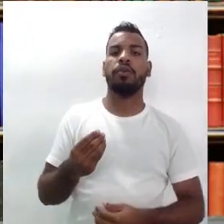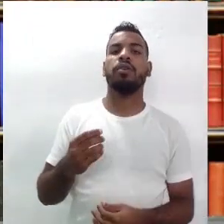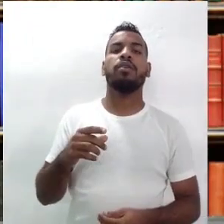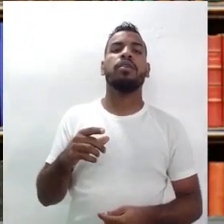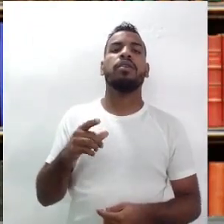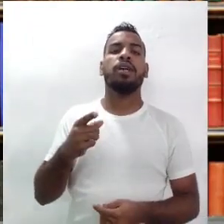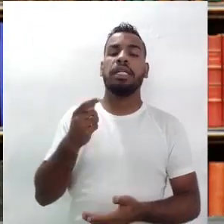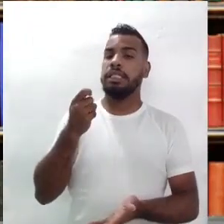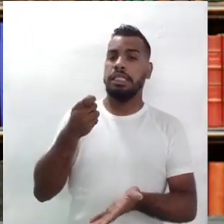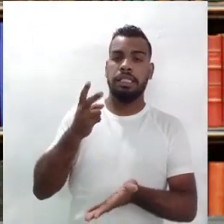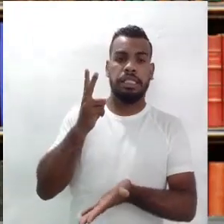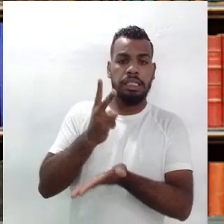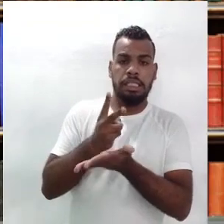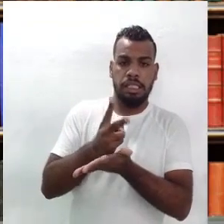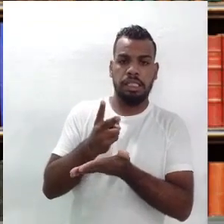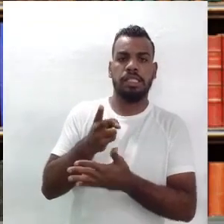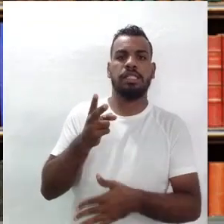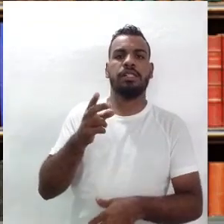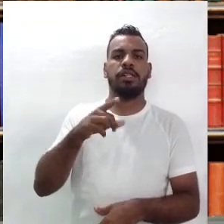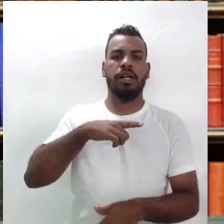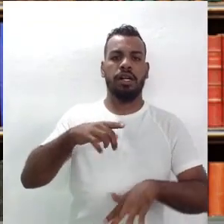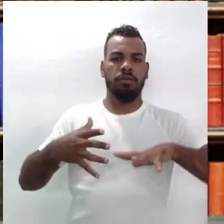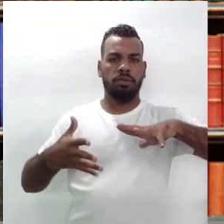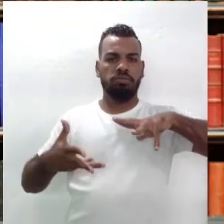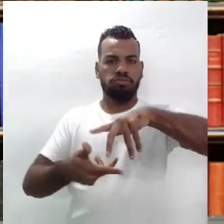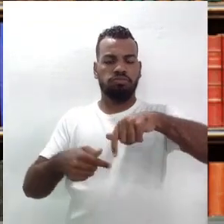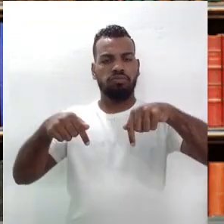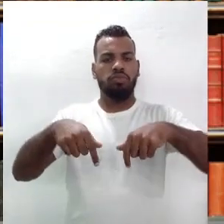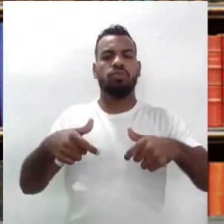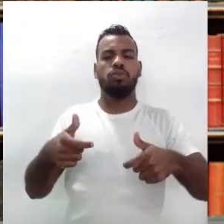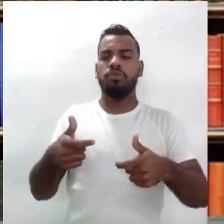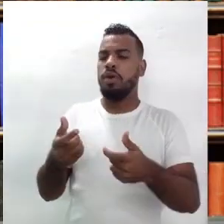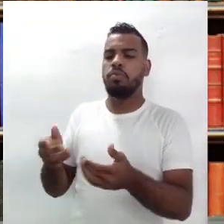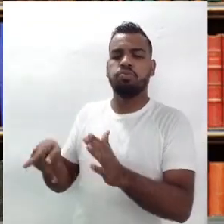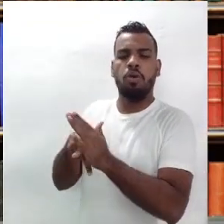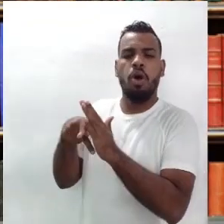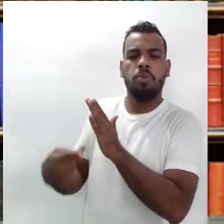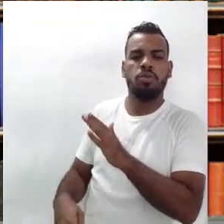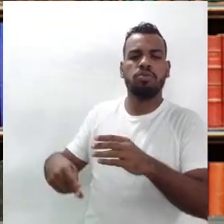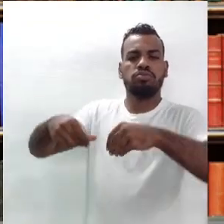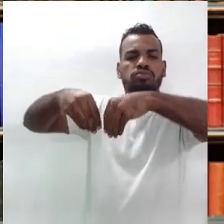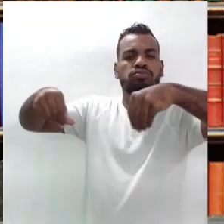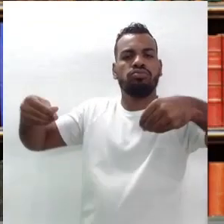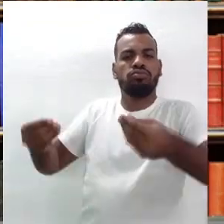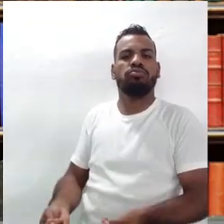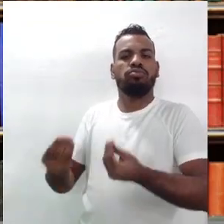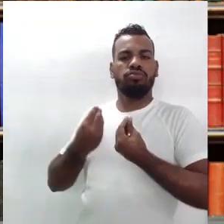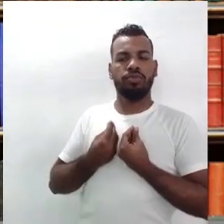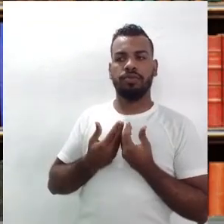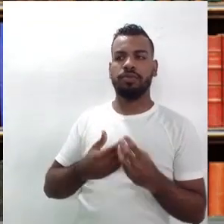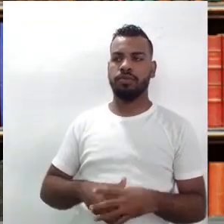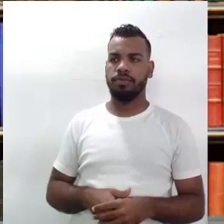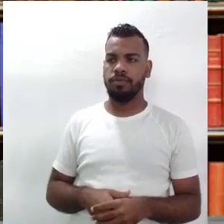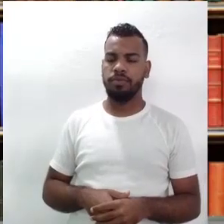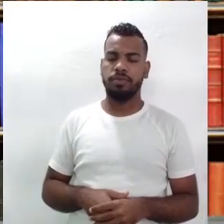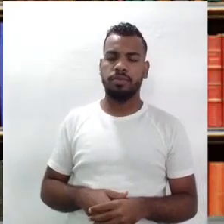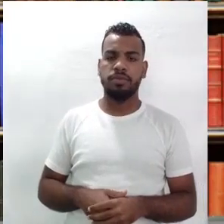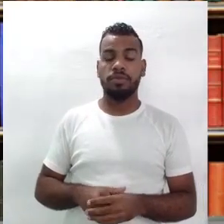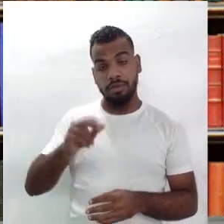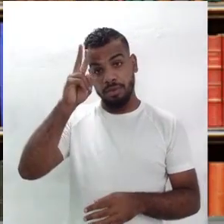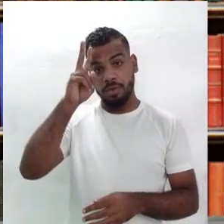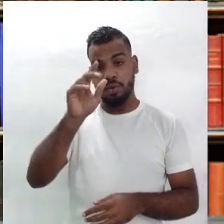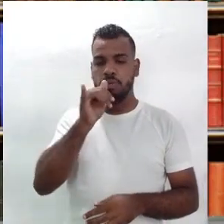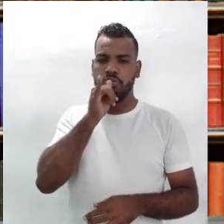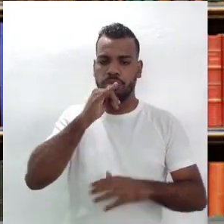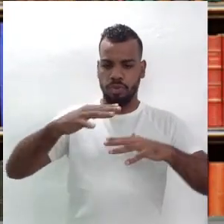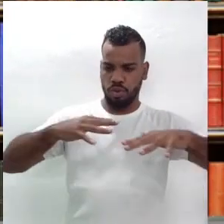muito citada, essa questão telúrica da terra, o que vier da terra, o que é da terra, não é isso? Isso. Só gostaria de lembrar o seguinte, não é